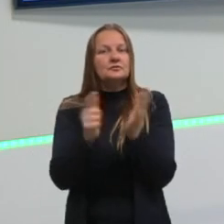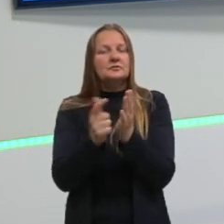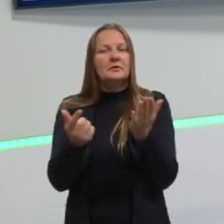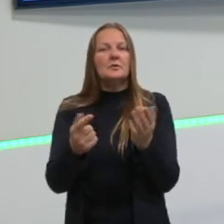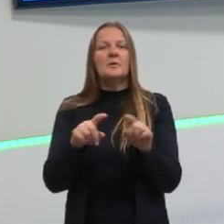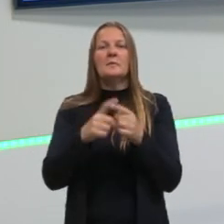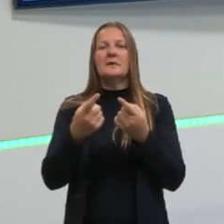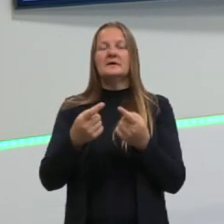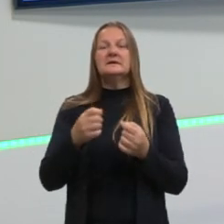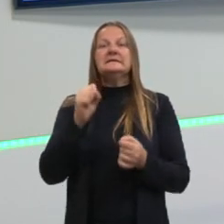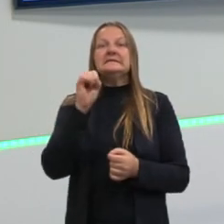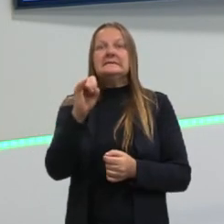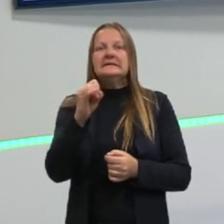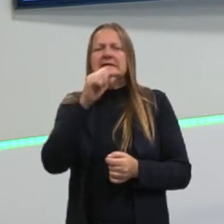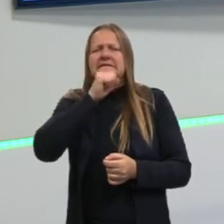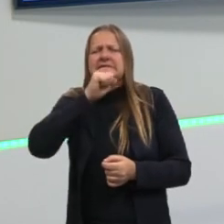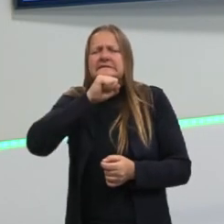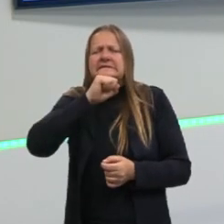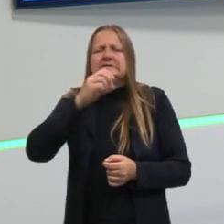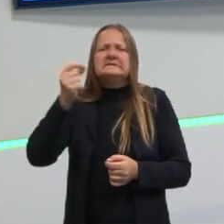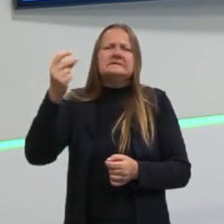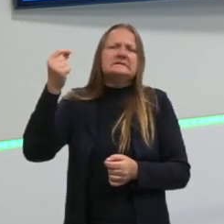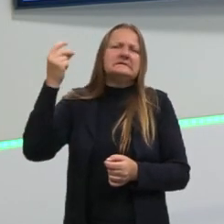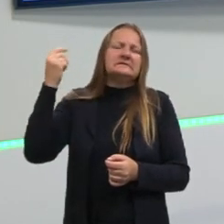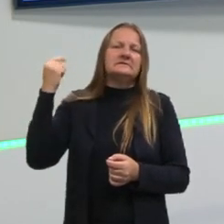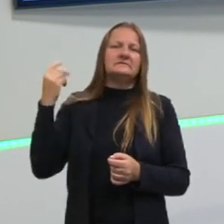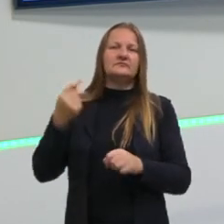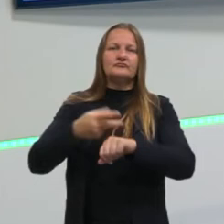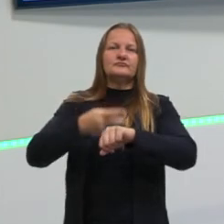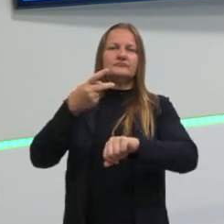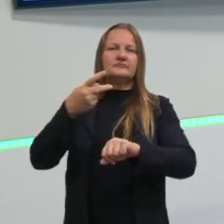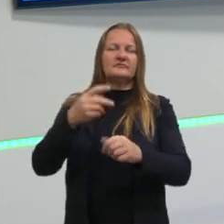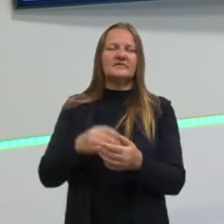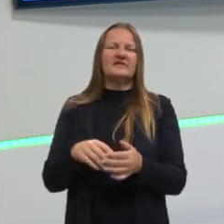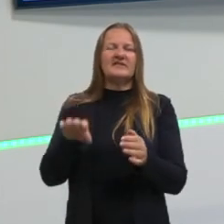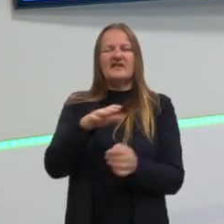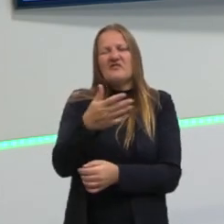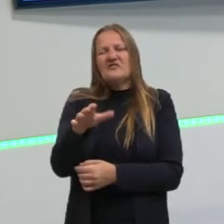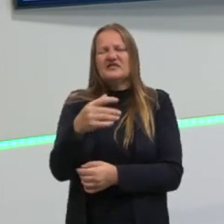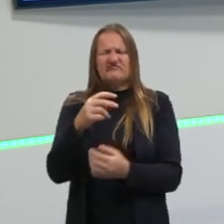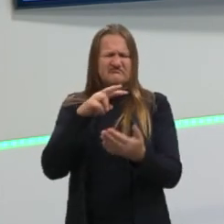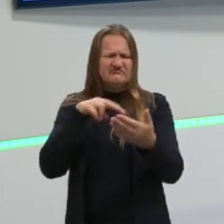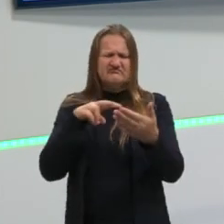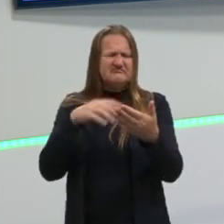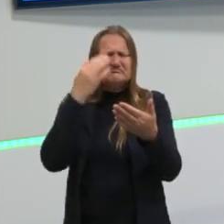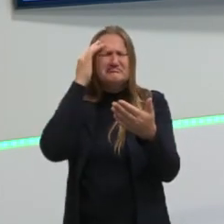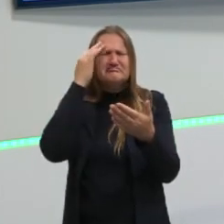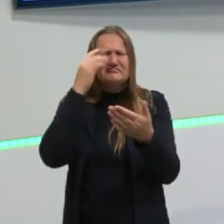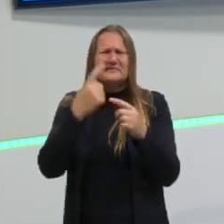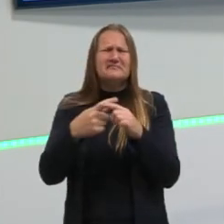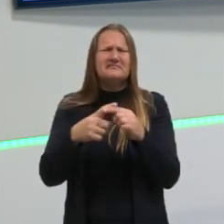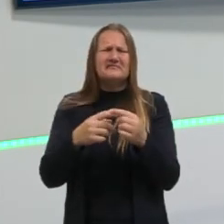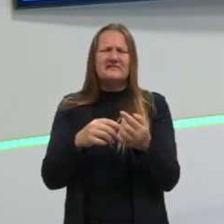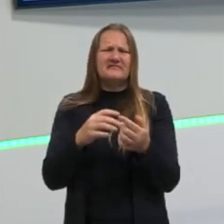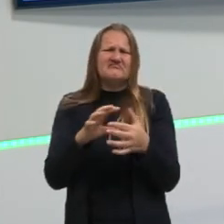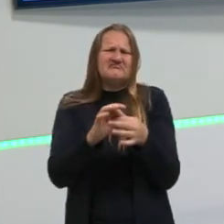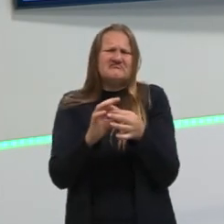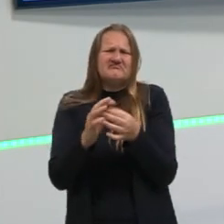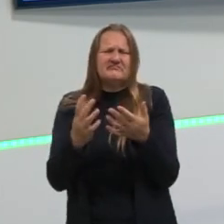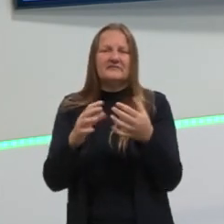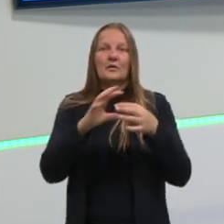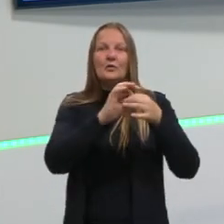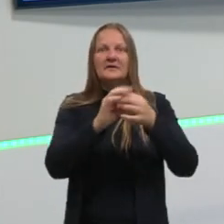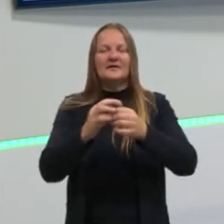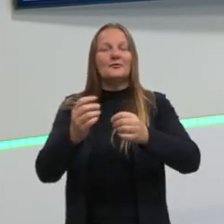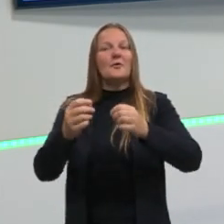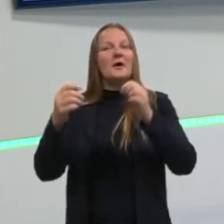formos pegar crônicas antigas falando sobre a Copa, talvez a gente não entenda se a gente não contextualizar que